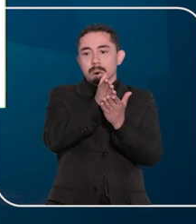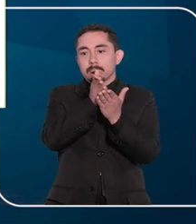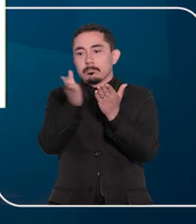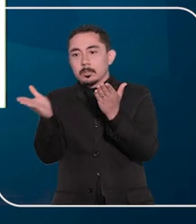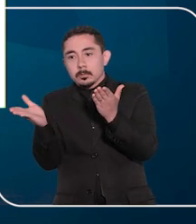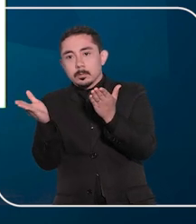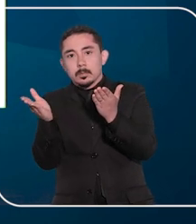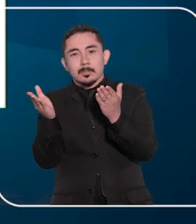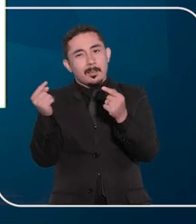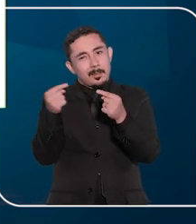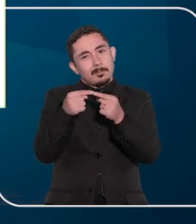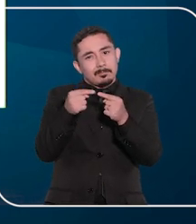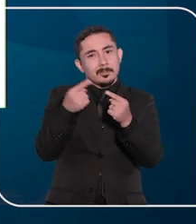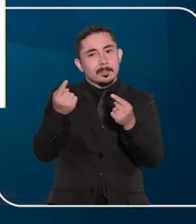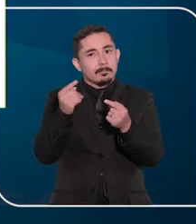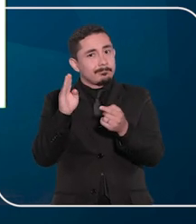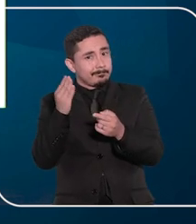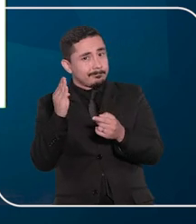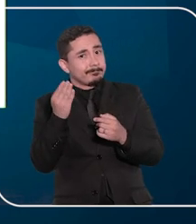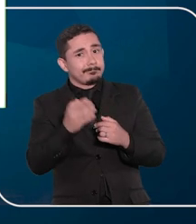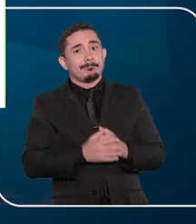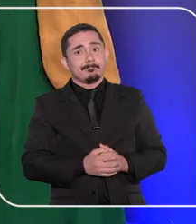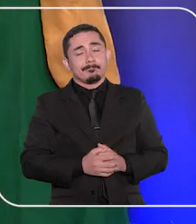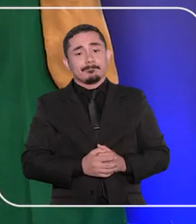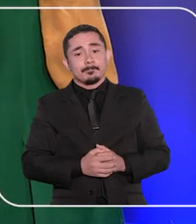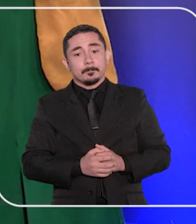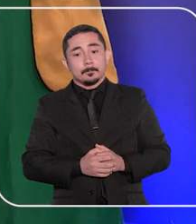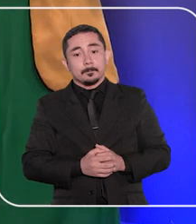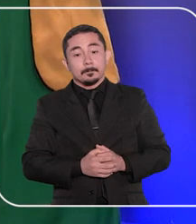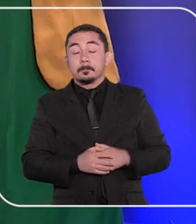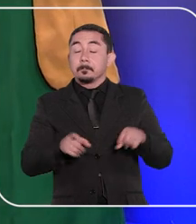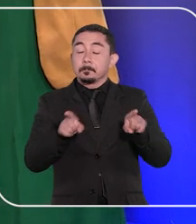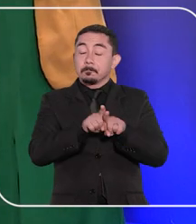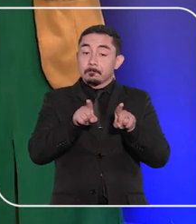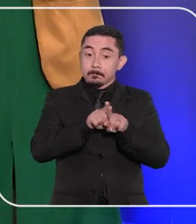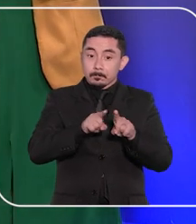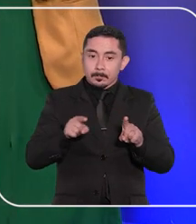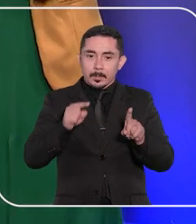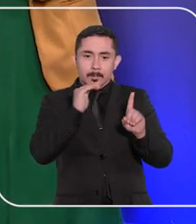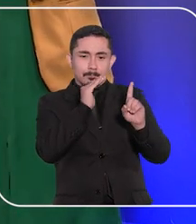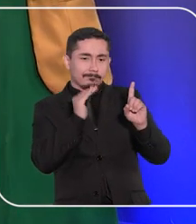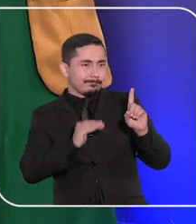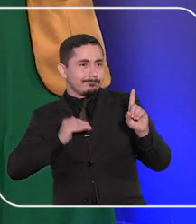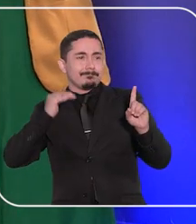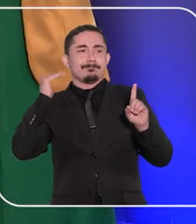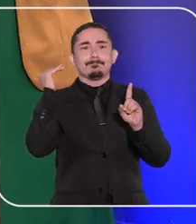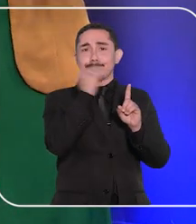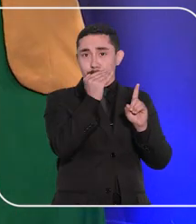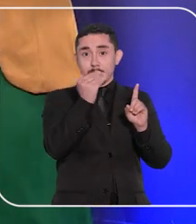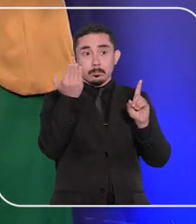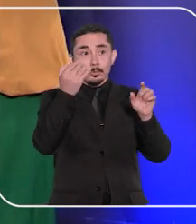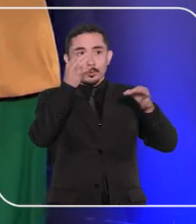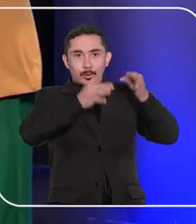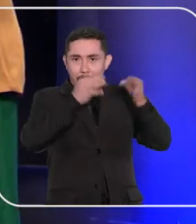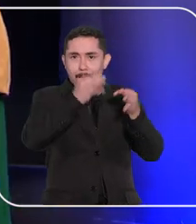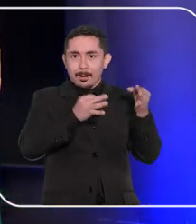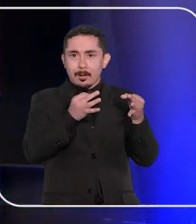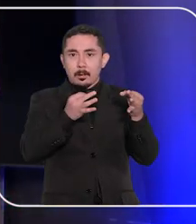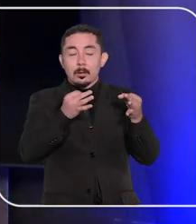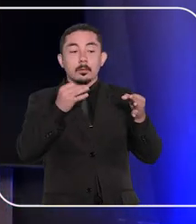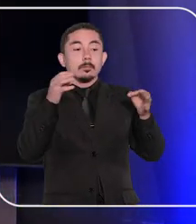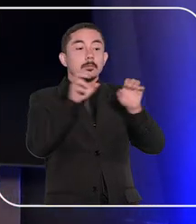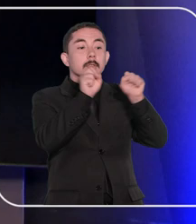o link do concorrente configura meio fraudulento. Além da excelência nos julgamentos, o Superior